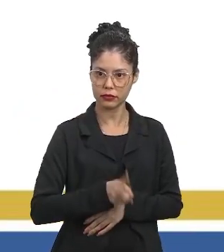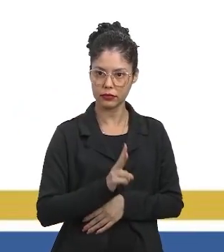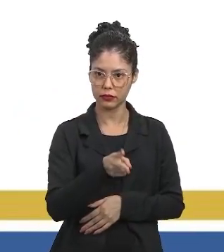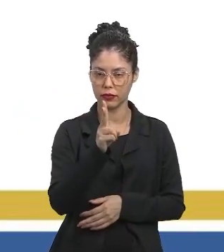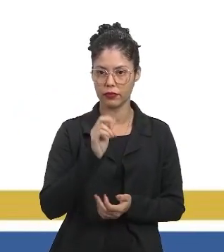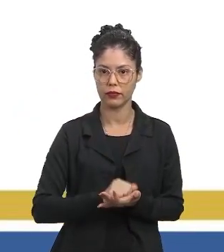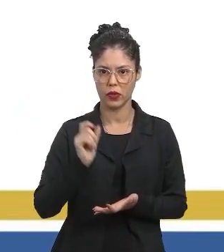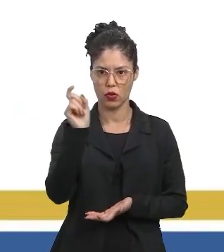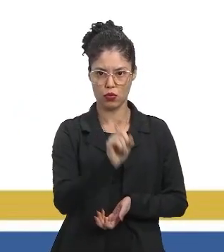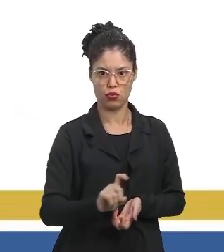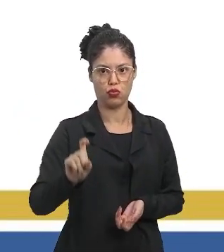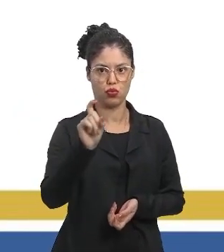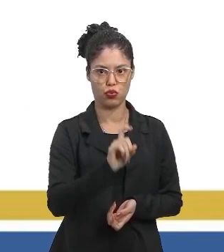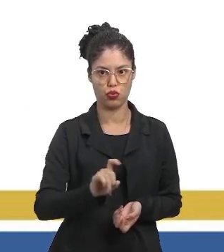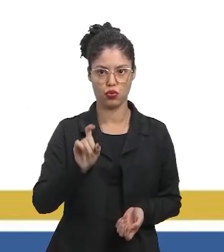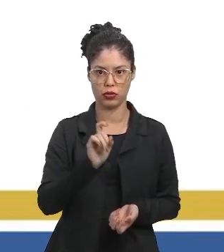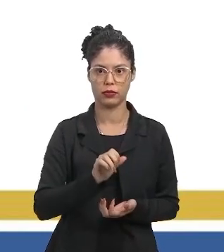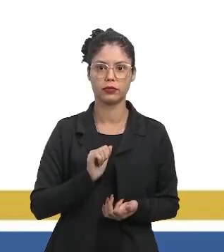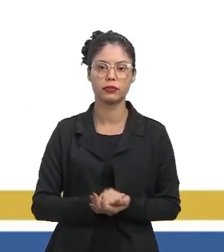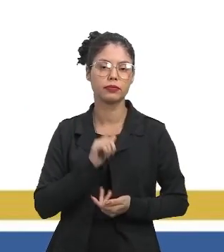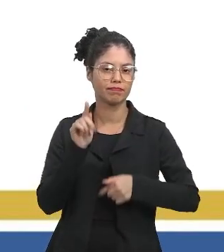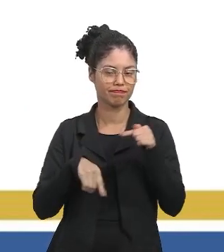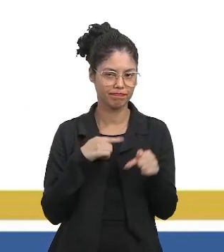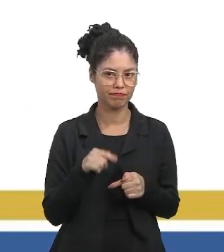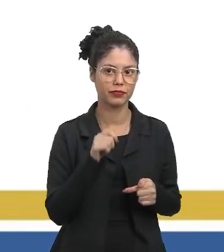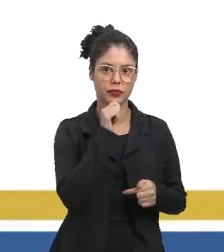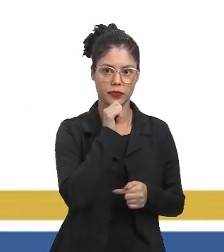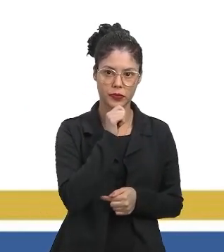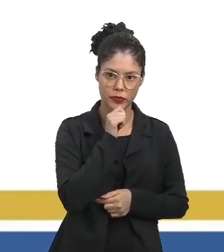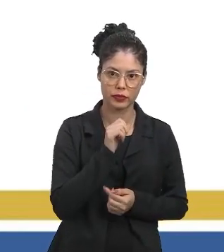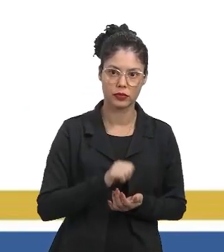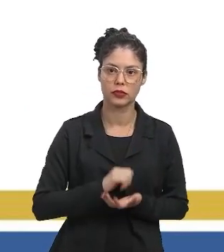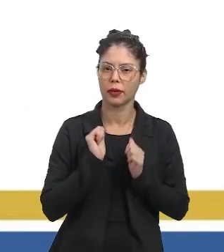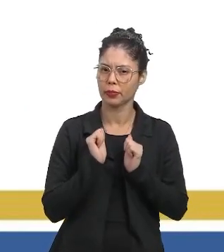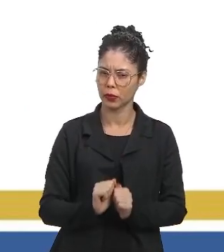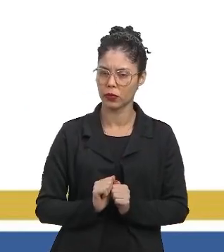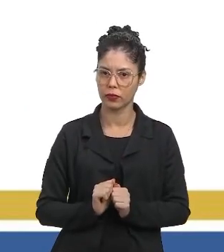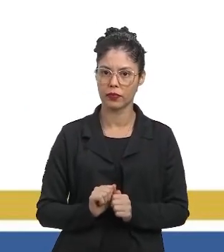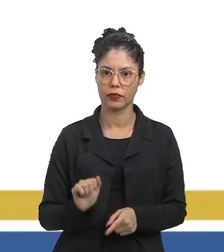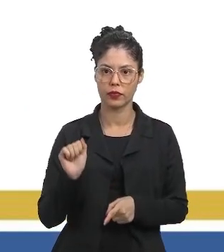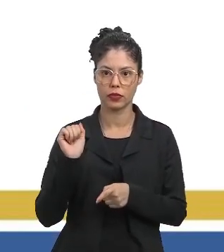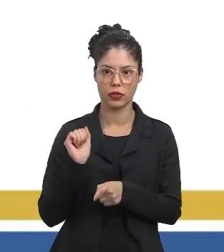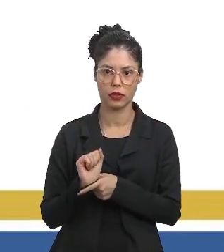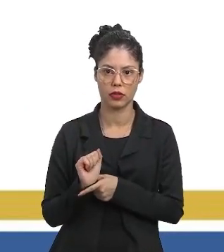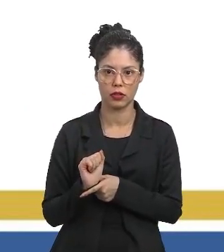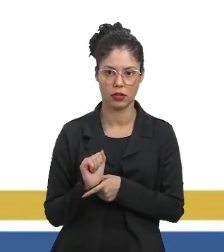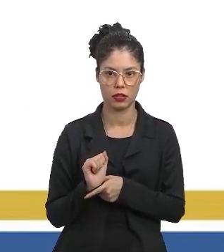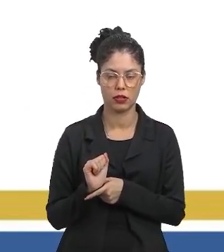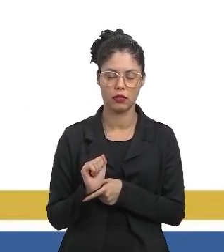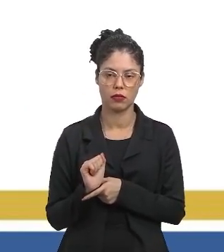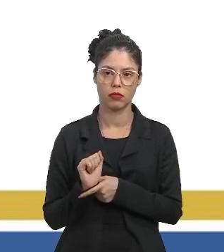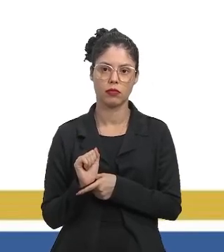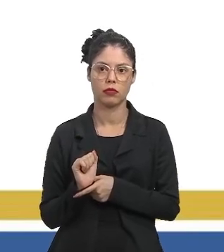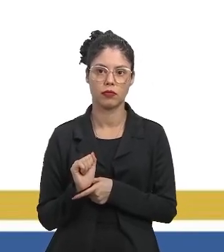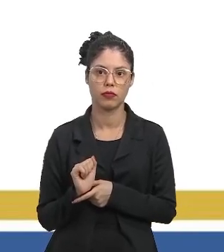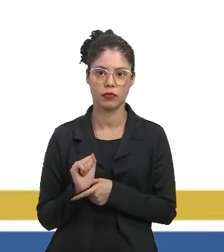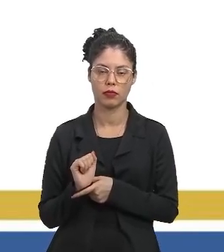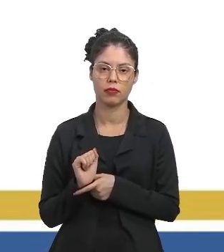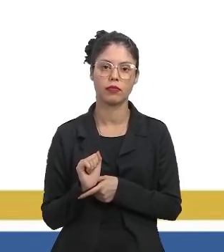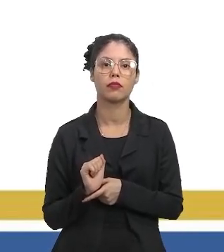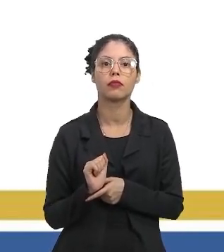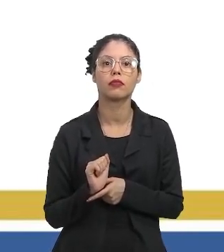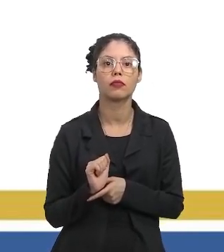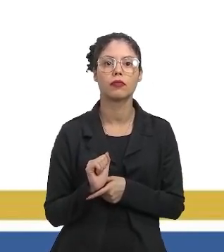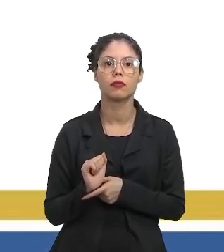massivo de agrotóxicos e agroquímicos nas lavouras pode. Eu já